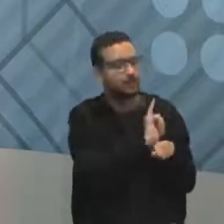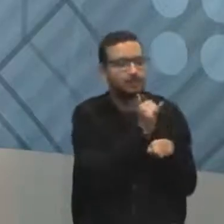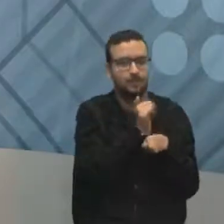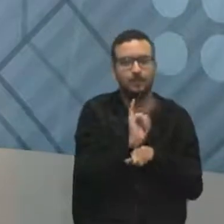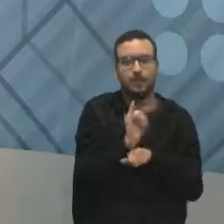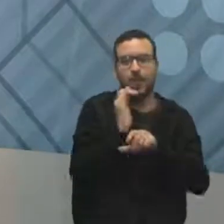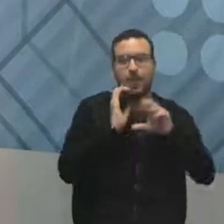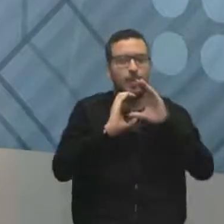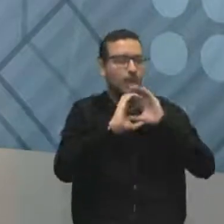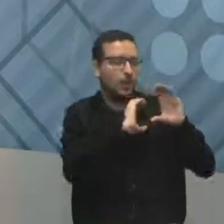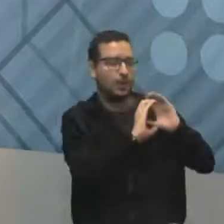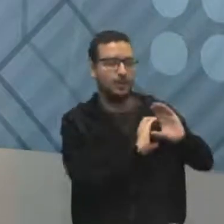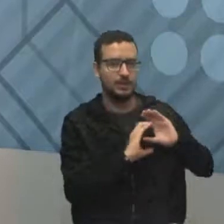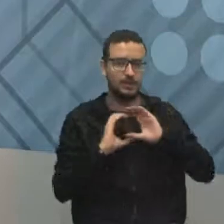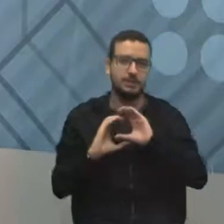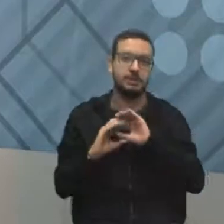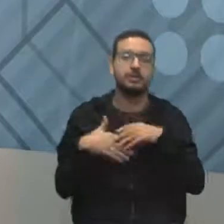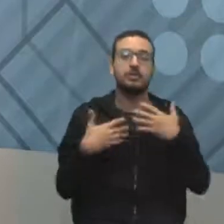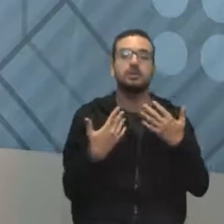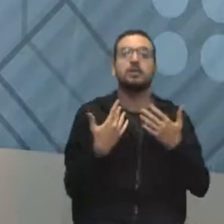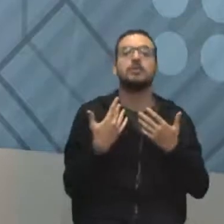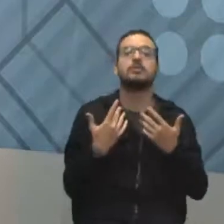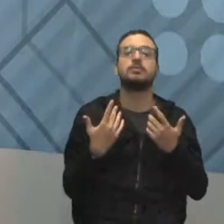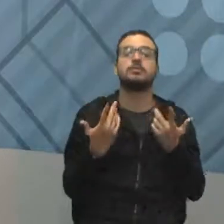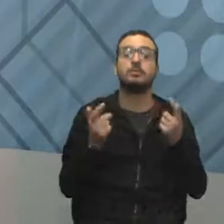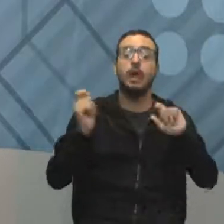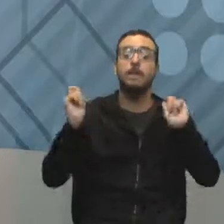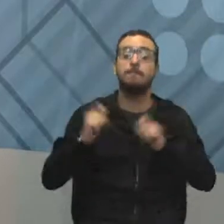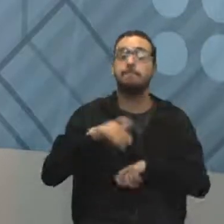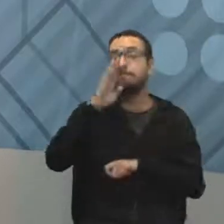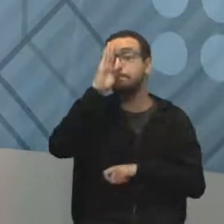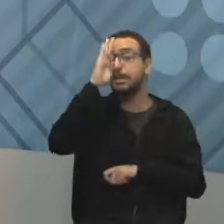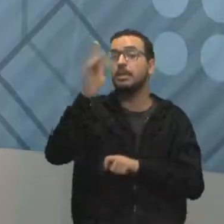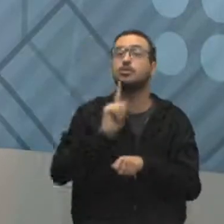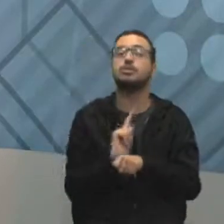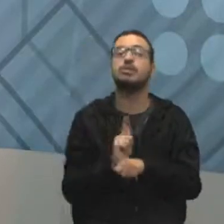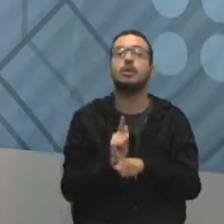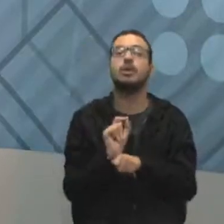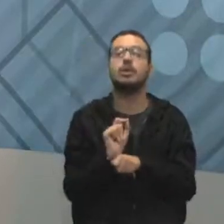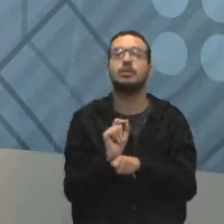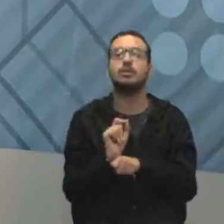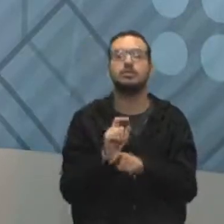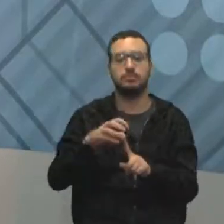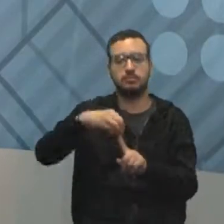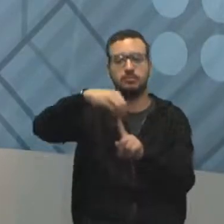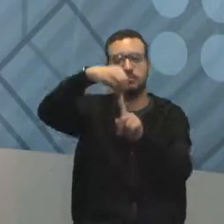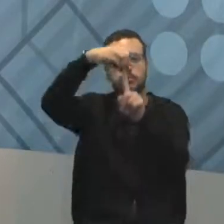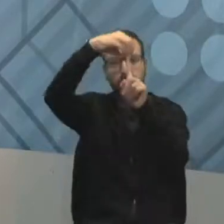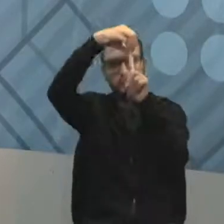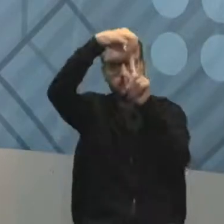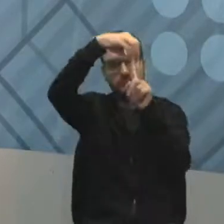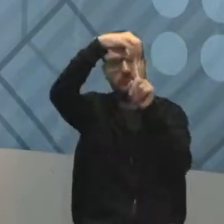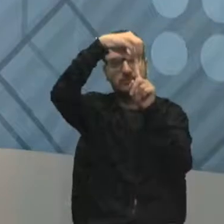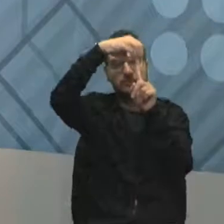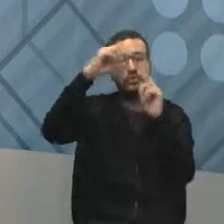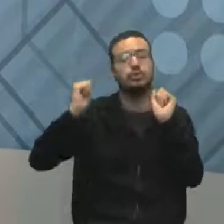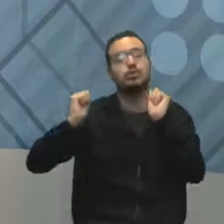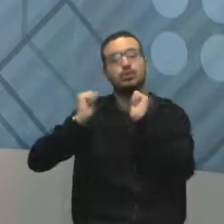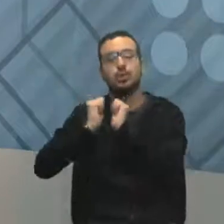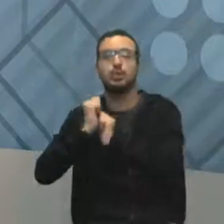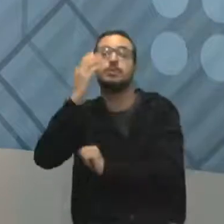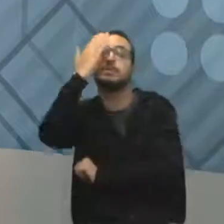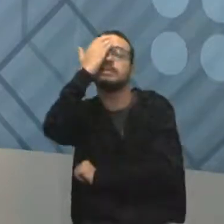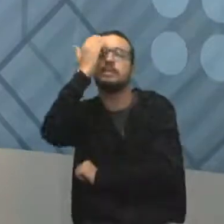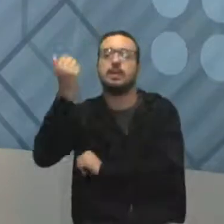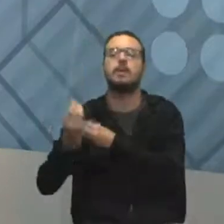comunica. Então qual é a competência principal do gestor de projetos? Liderança. Junto com saber se